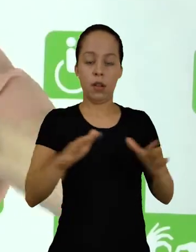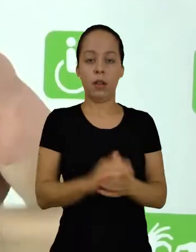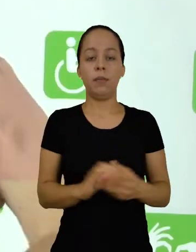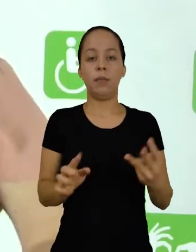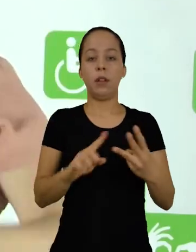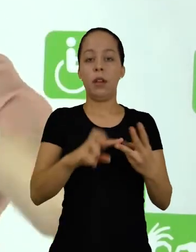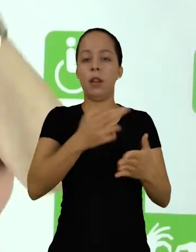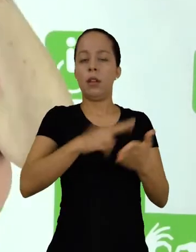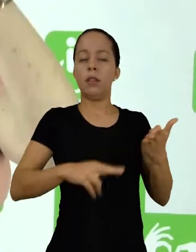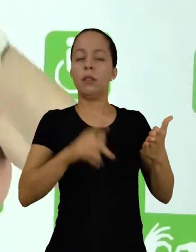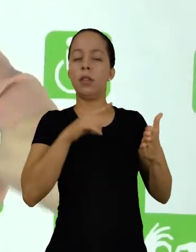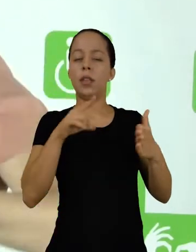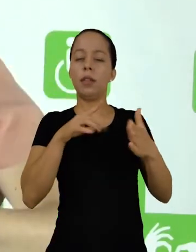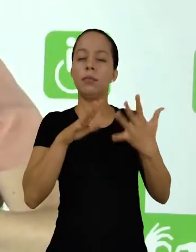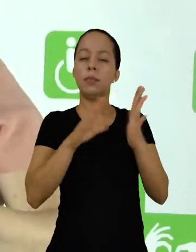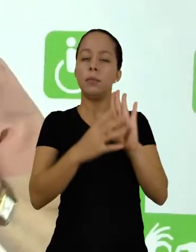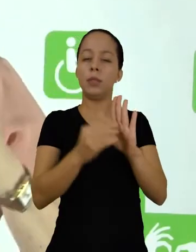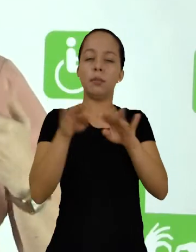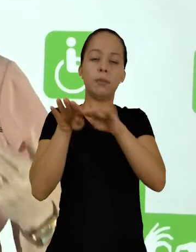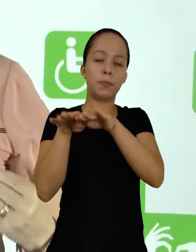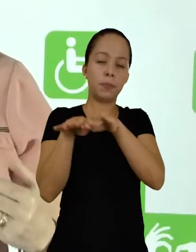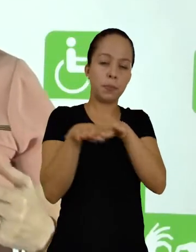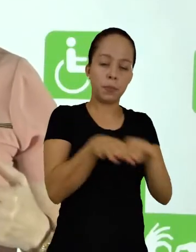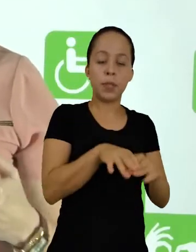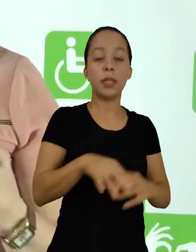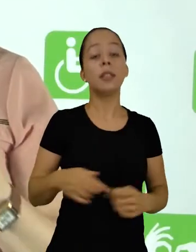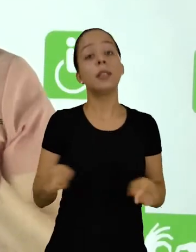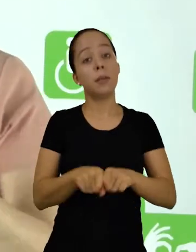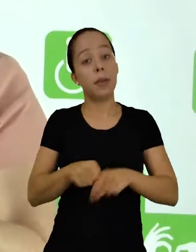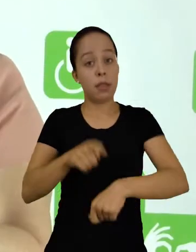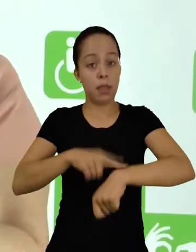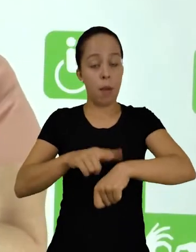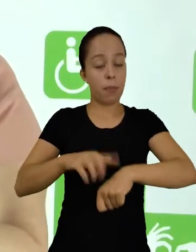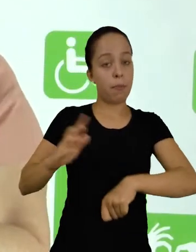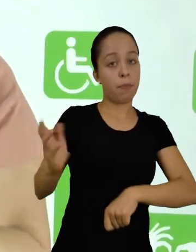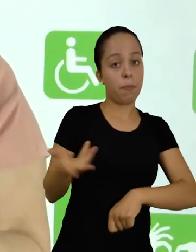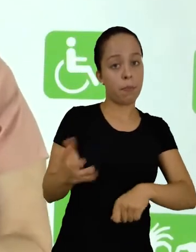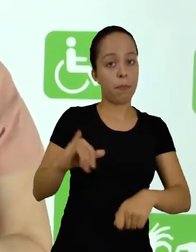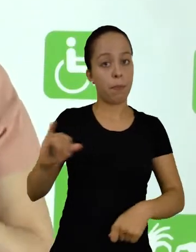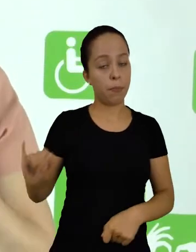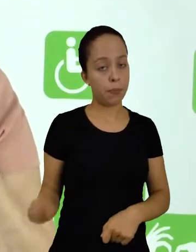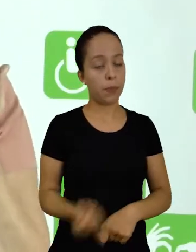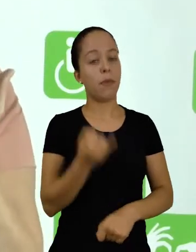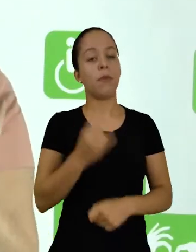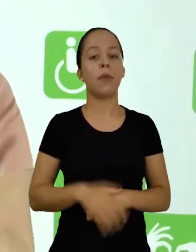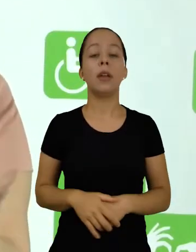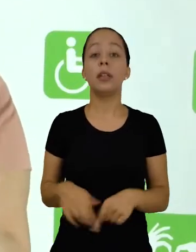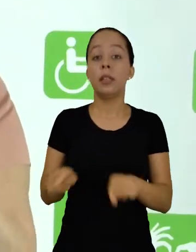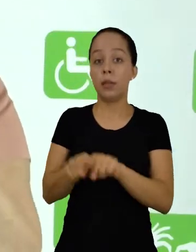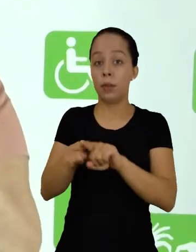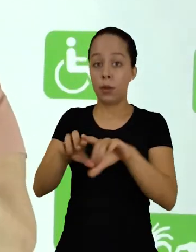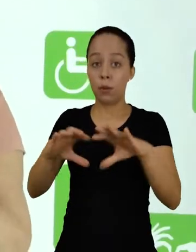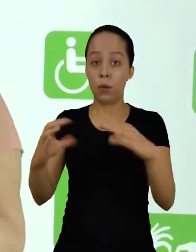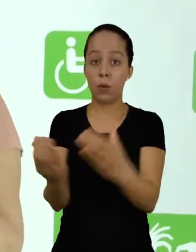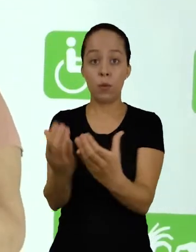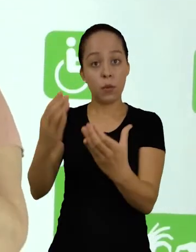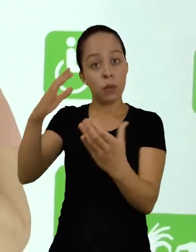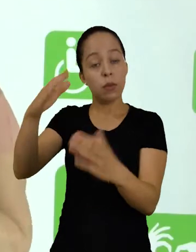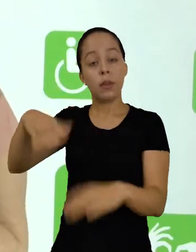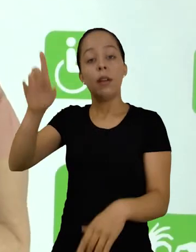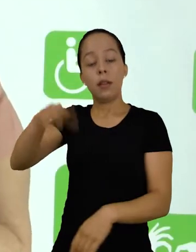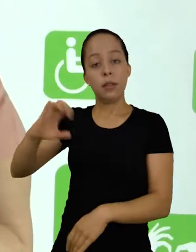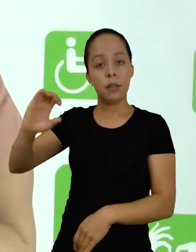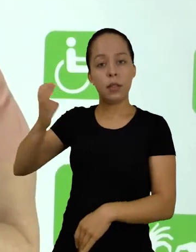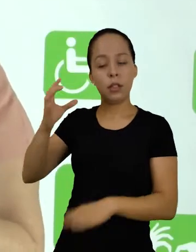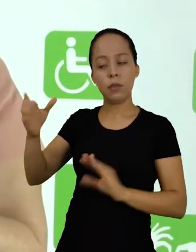uniformidade desta redação, o melhor aproveitamento de tempo, também o intercâmbio com a comunidade